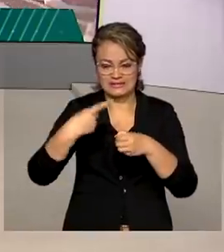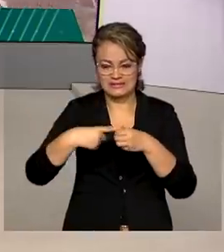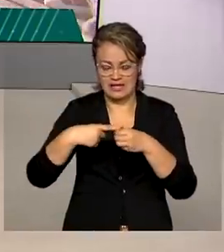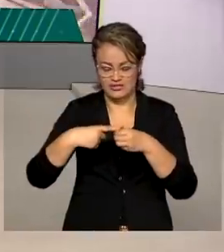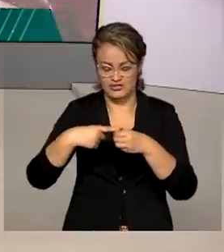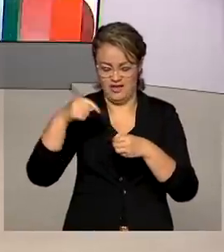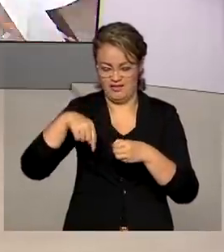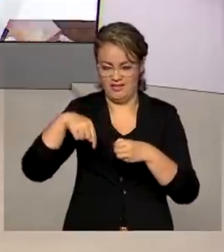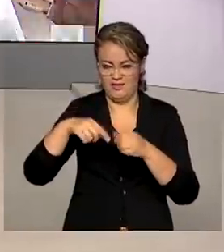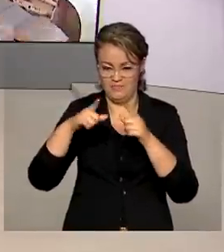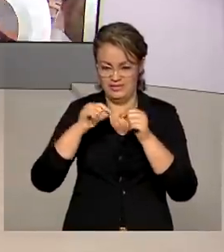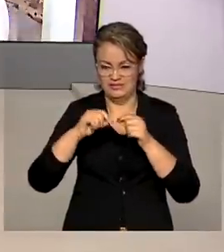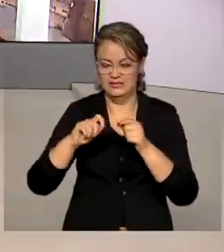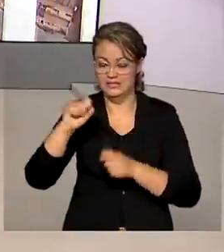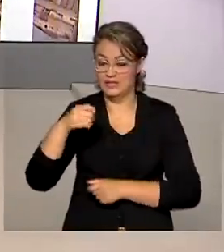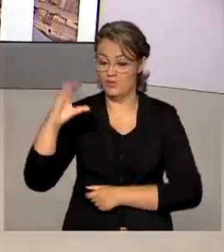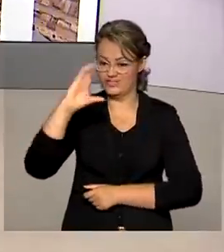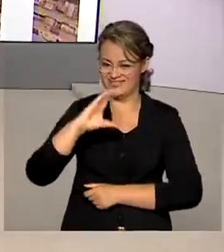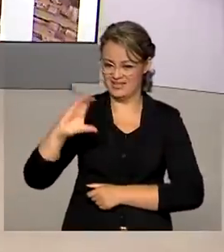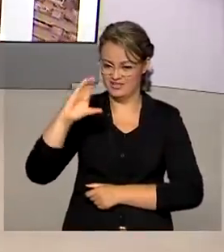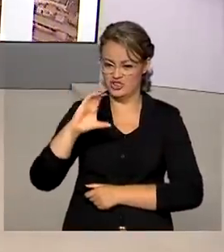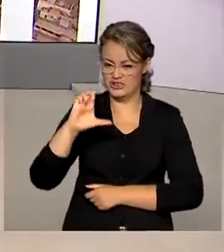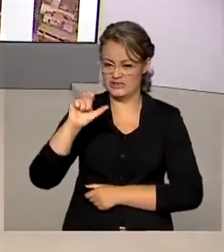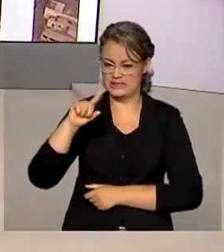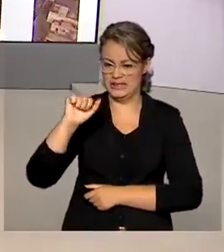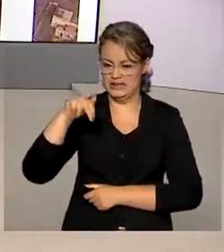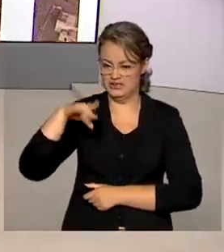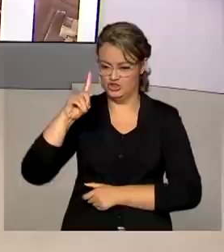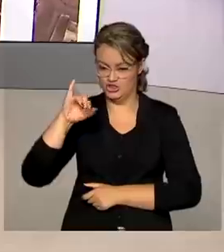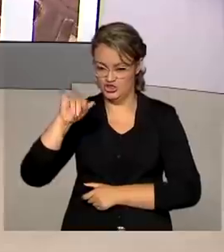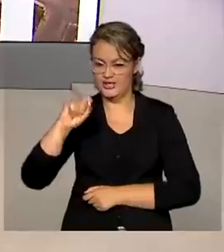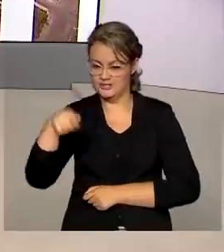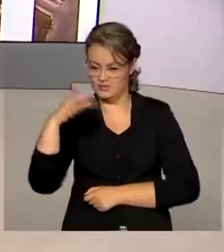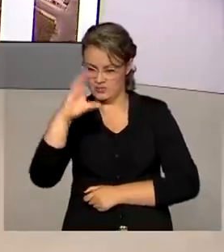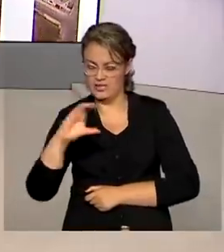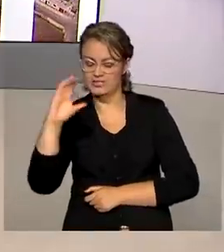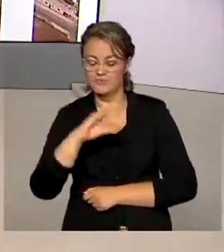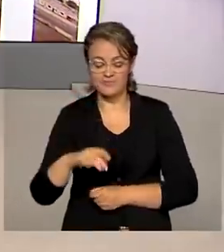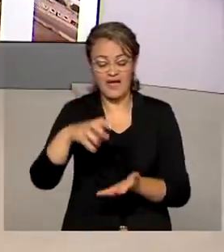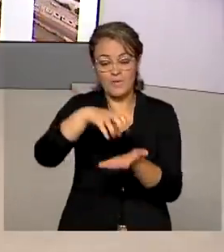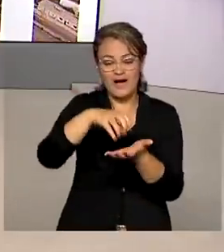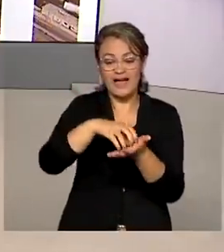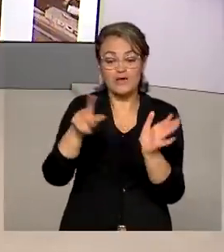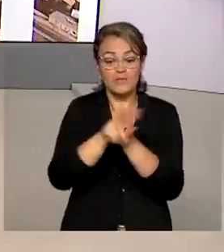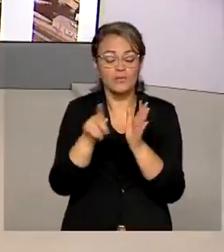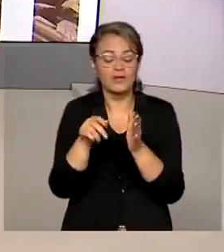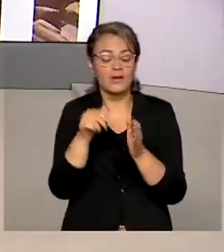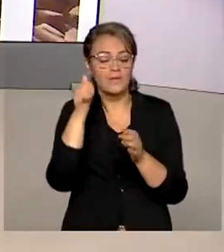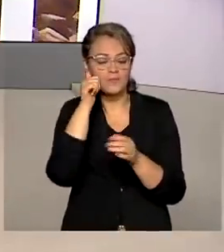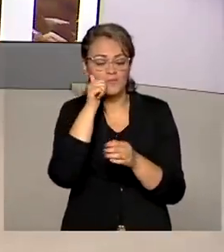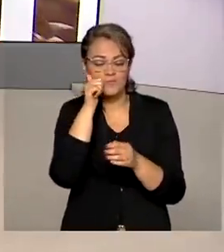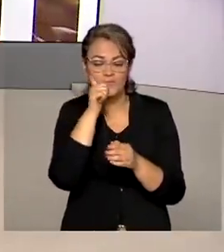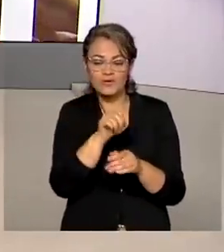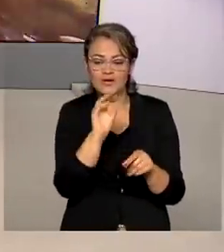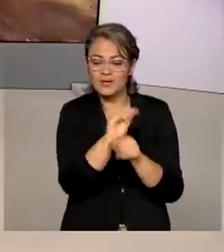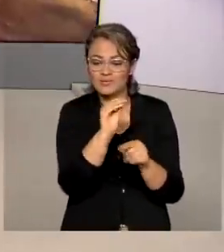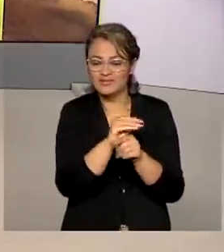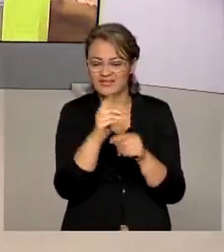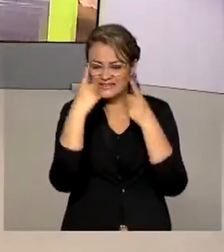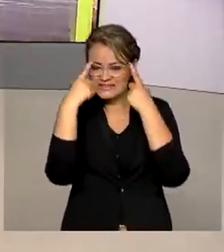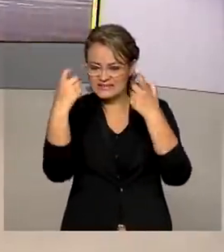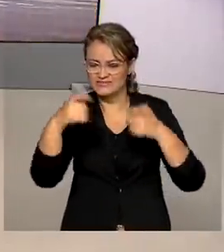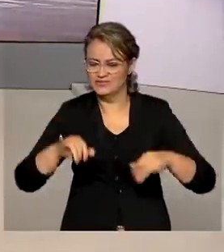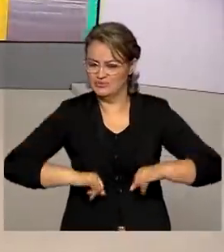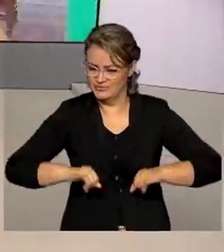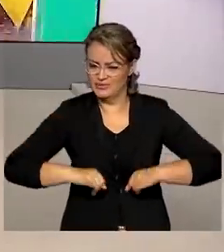no Distrito Federal, a Casa da Mulher Brasileira. O local reúne todos os serviços do governo federal para mulheres vítimas